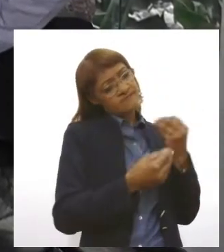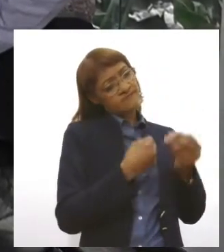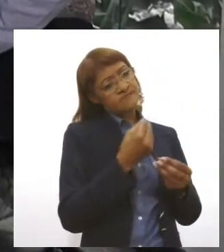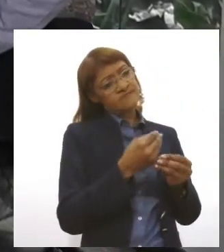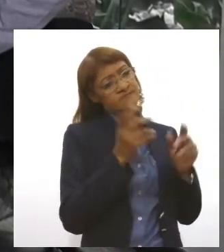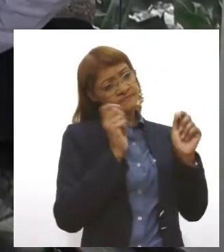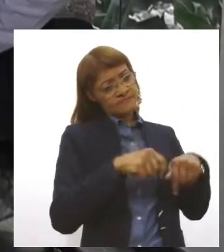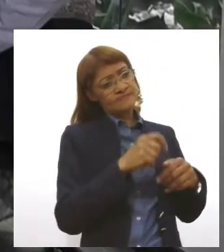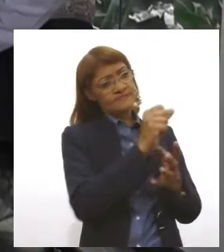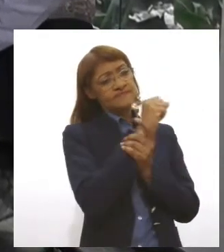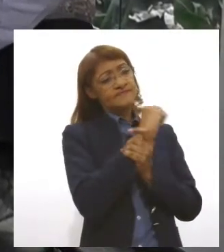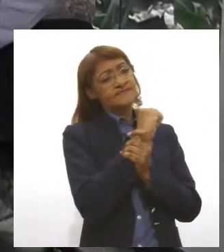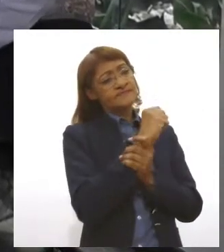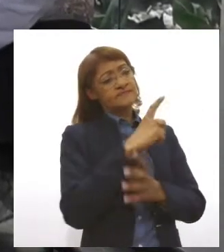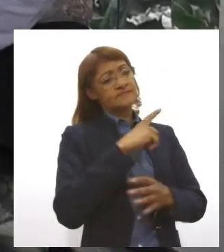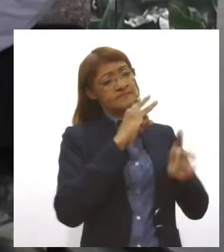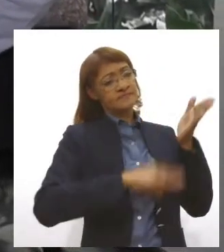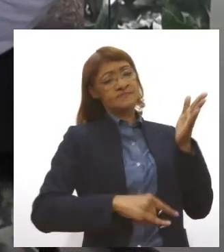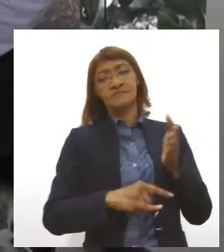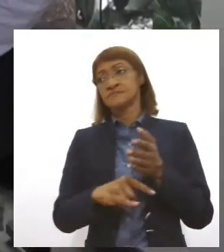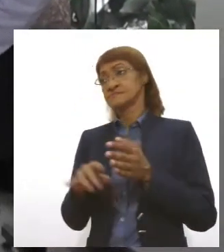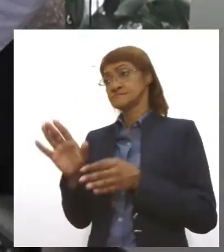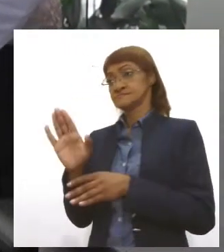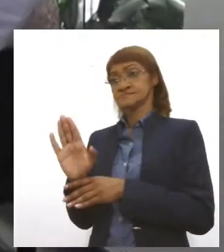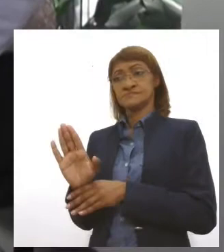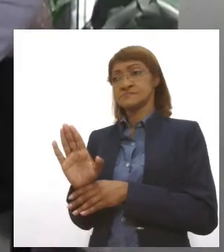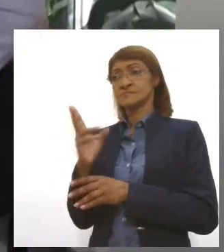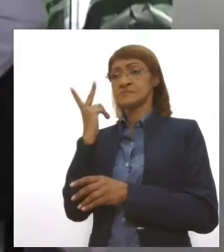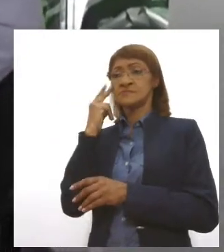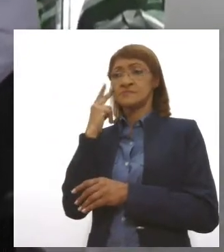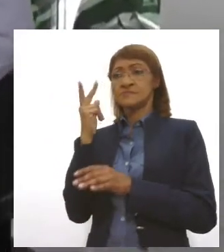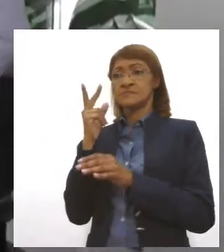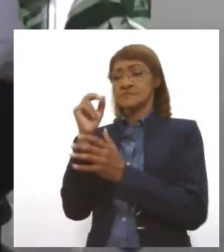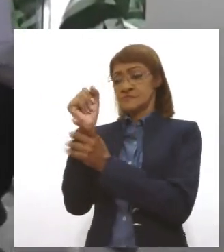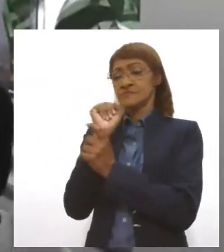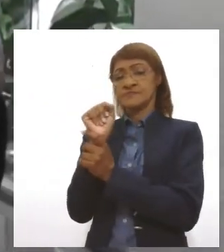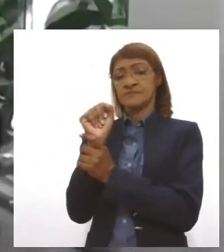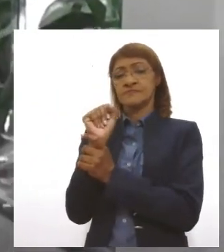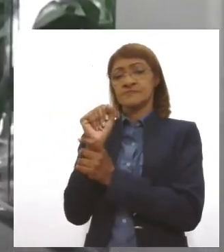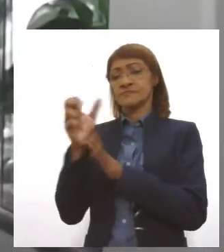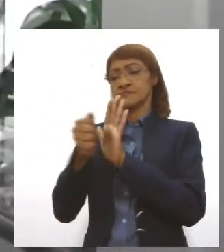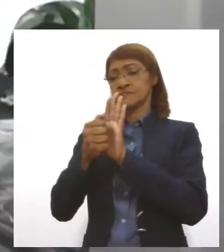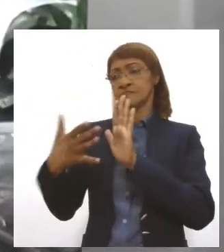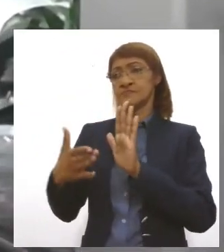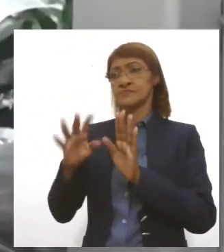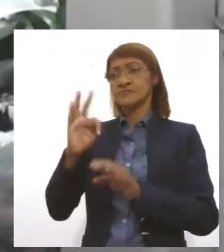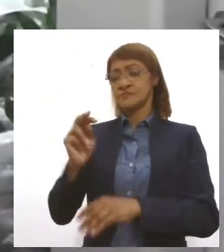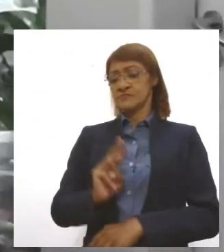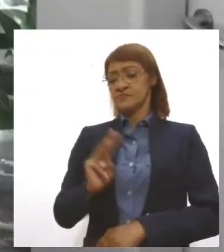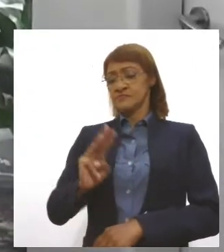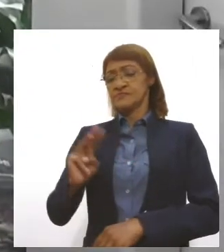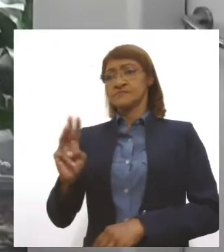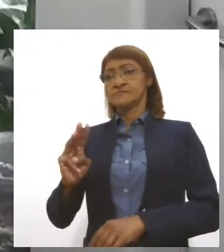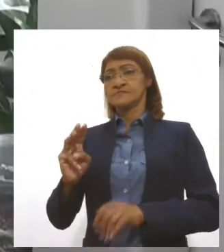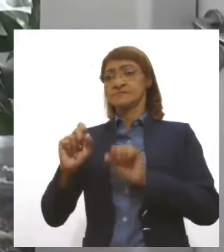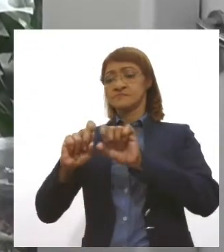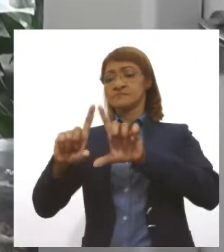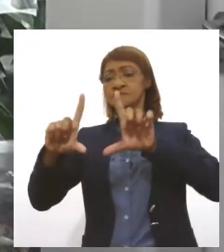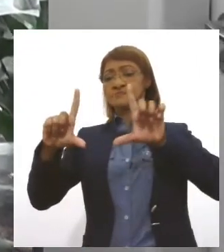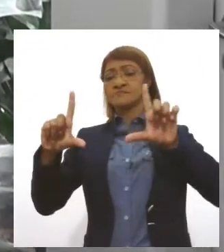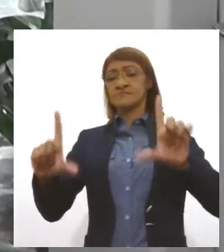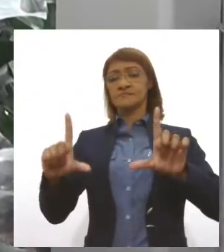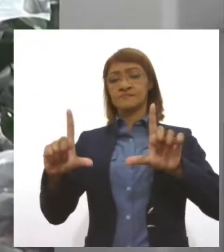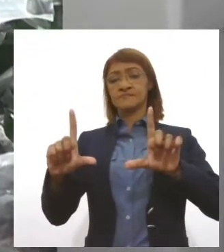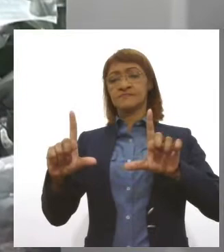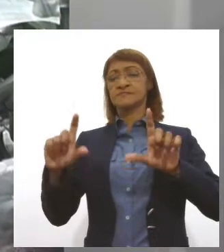segurança desses documentos? A plataforma é uma plataforma segura, como qualquer site que fica aberto ao público, com toda a segurança